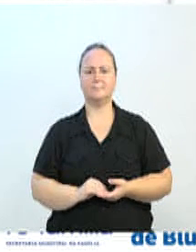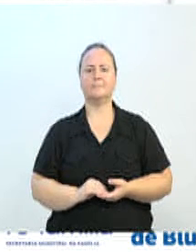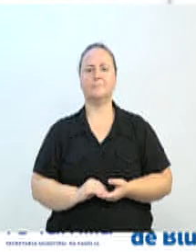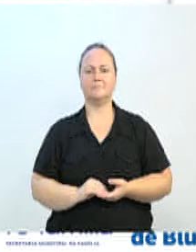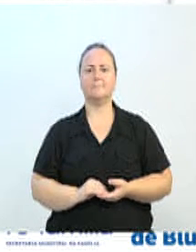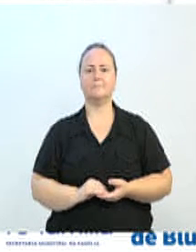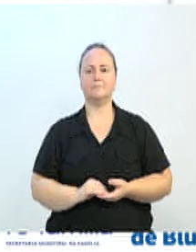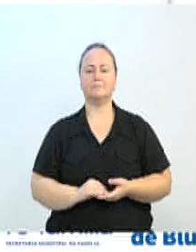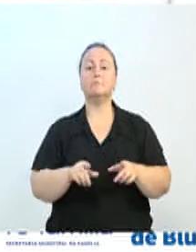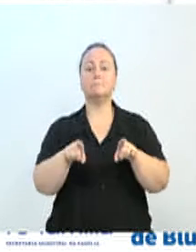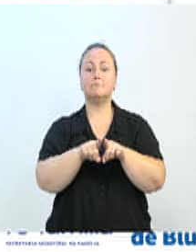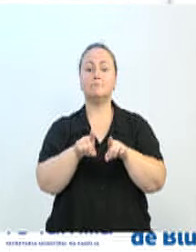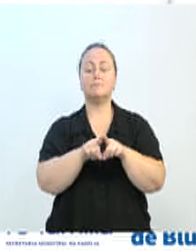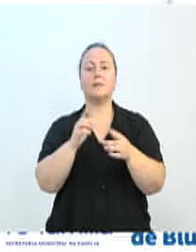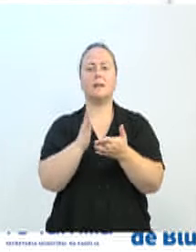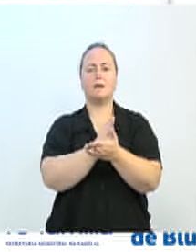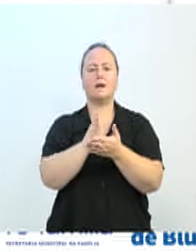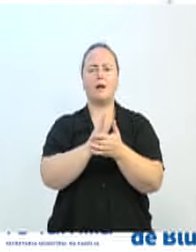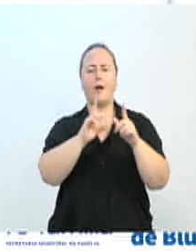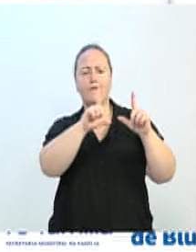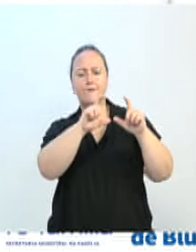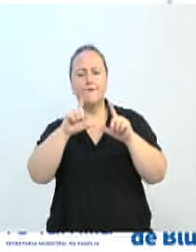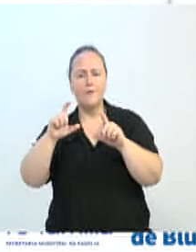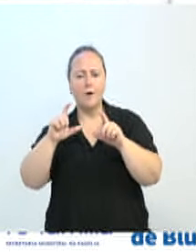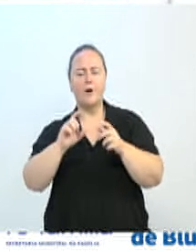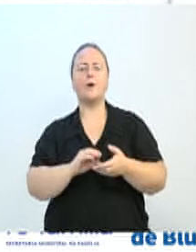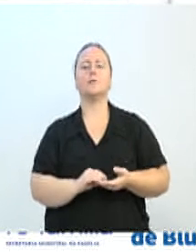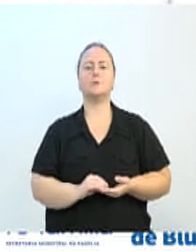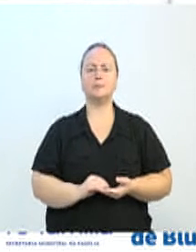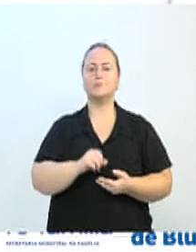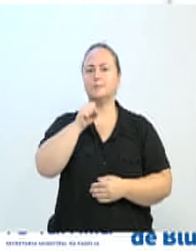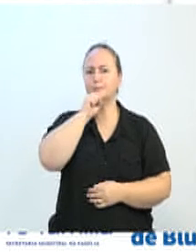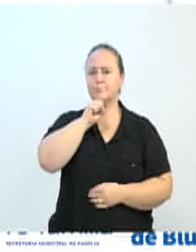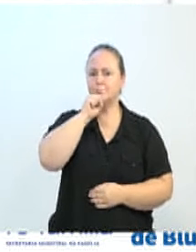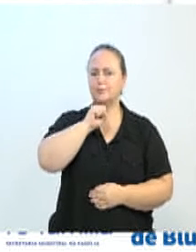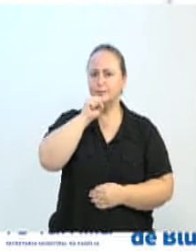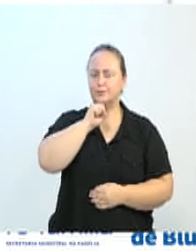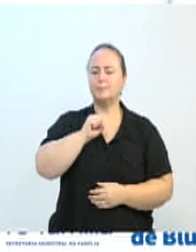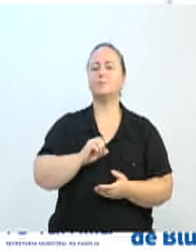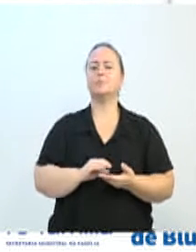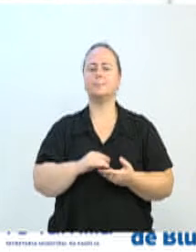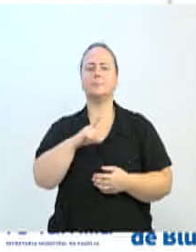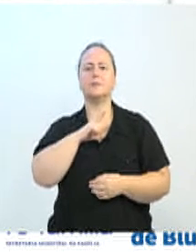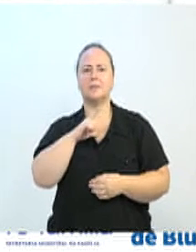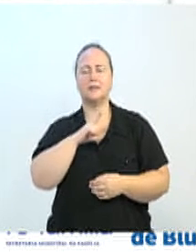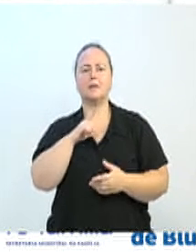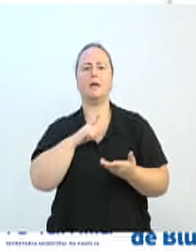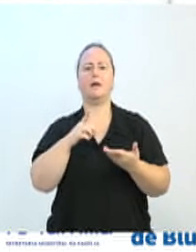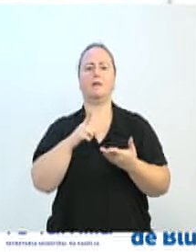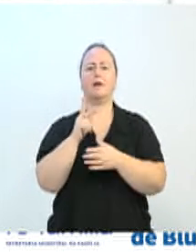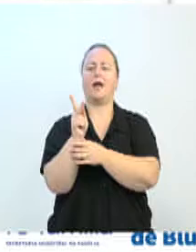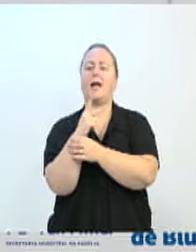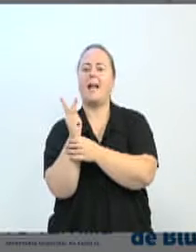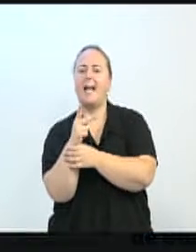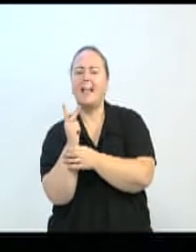Na sequência, algumas fotos ali das nossas atividades, dos idosos. Nós temos lá hidroginástica, dança,